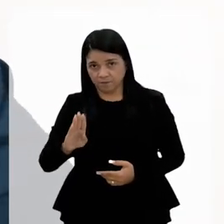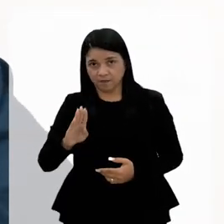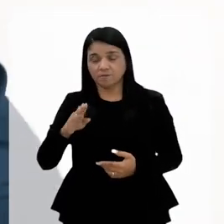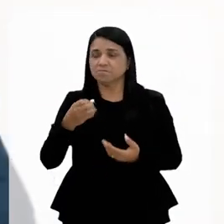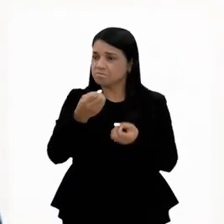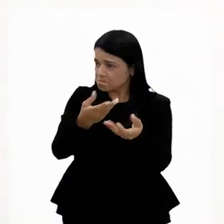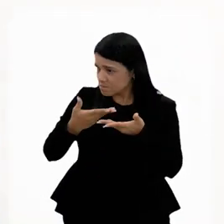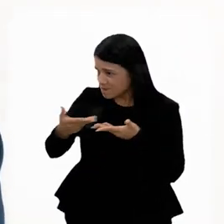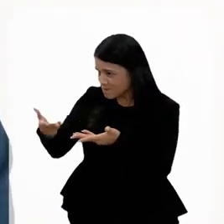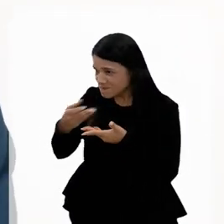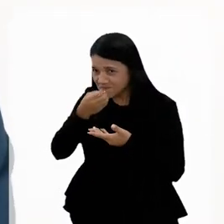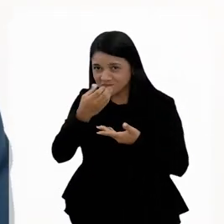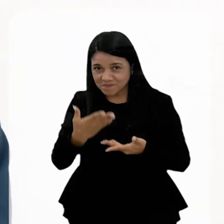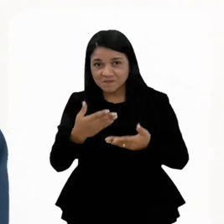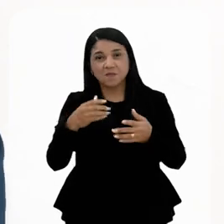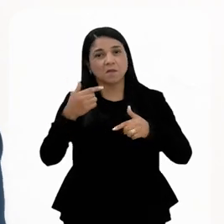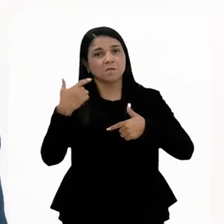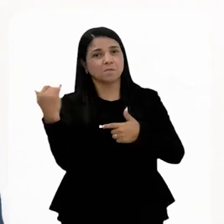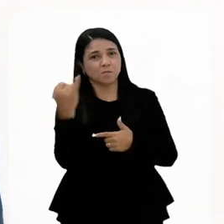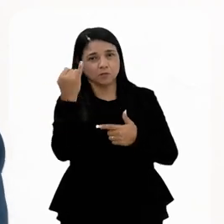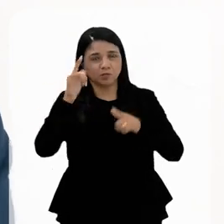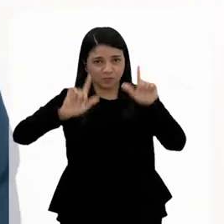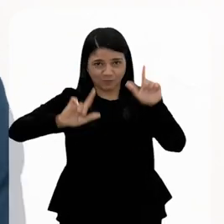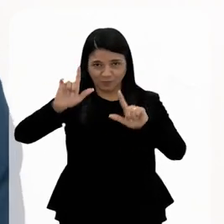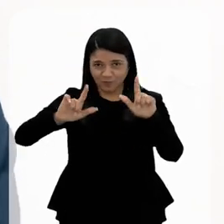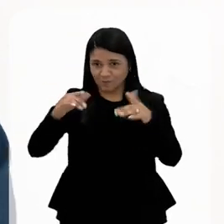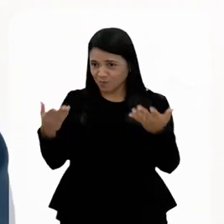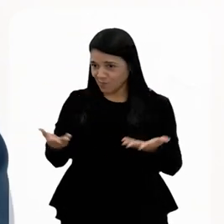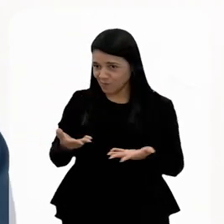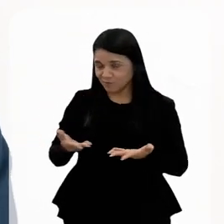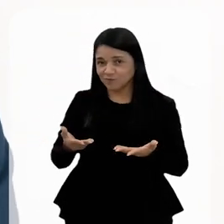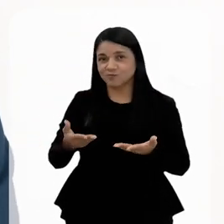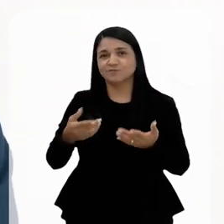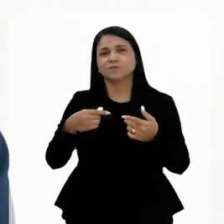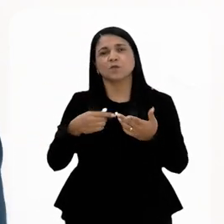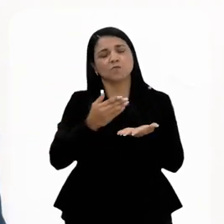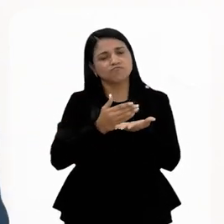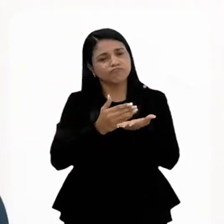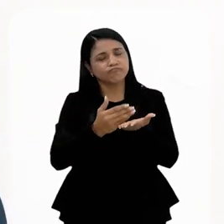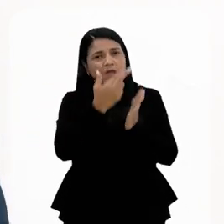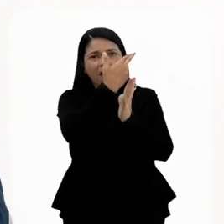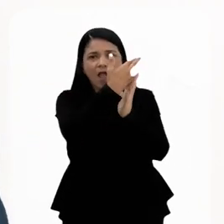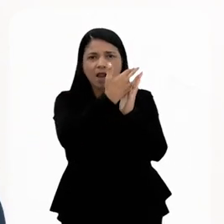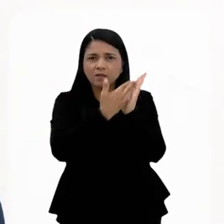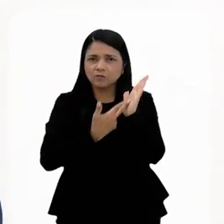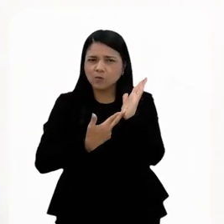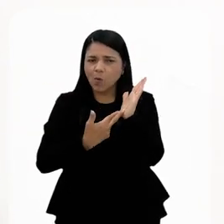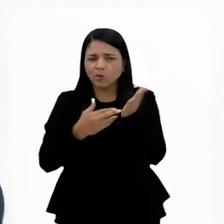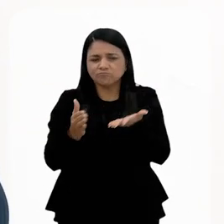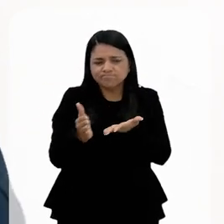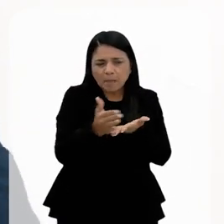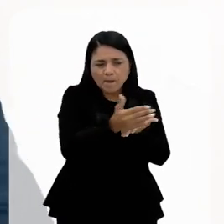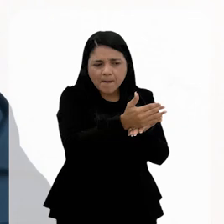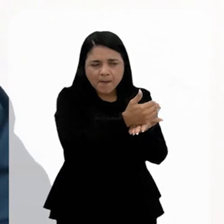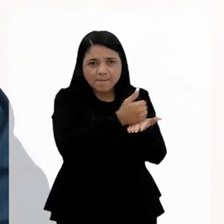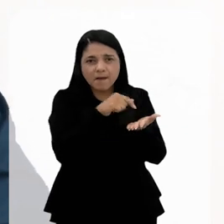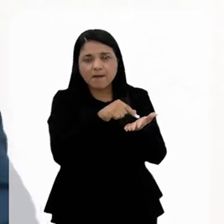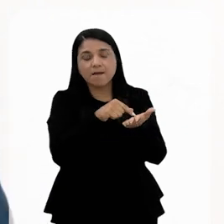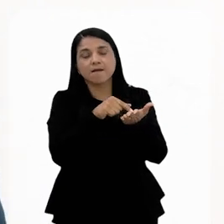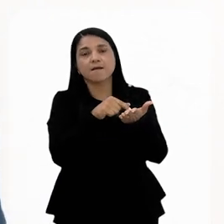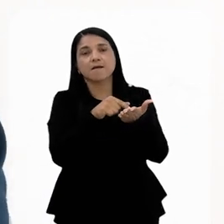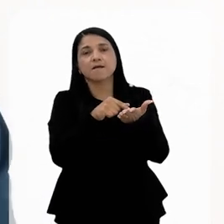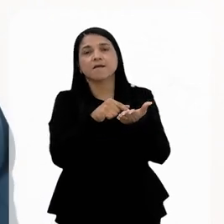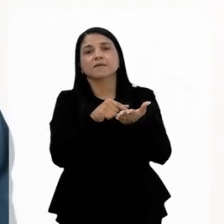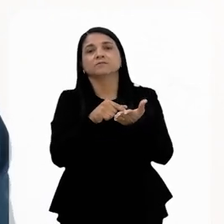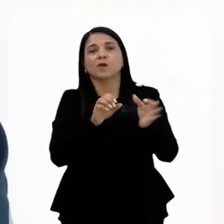todos nós nesse programa. E eu começaria trazendo aqui uma passagem que nós apuramos lá na